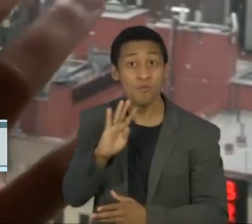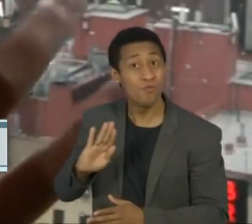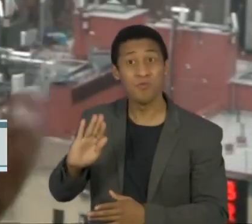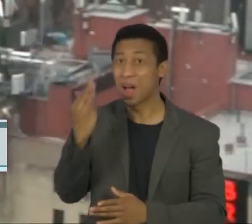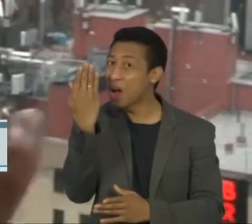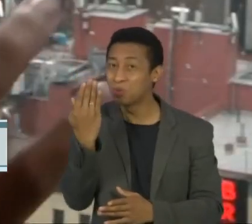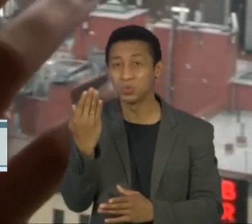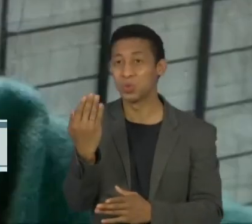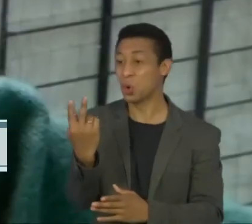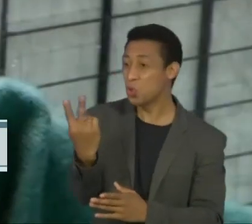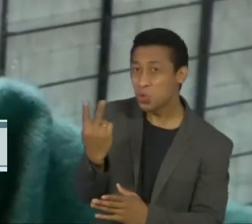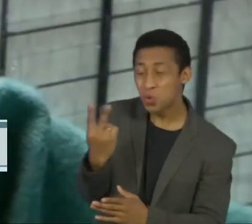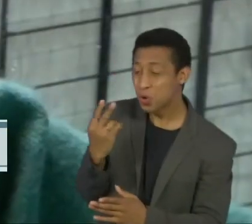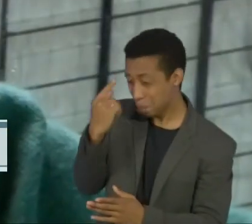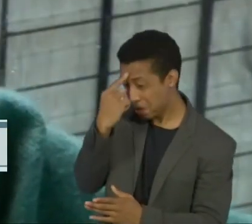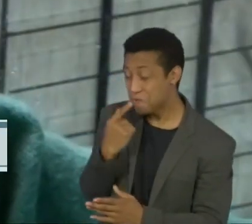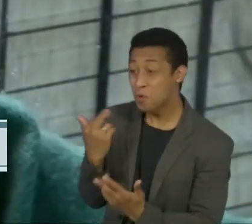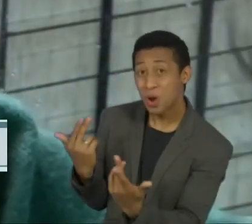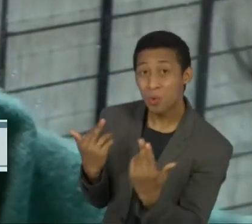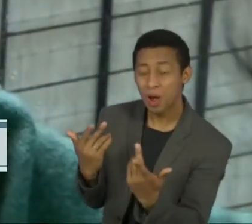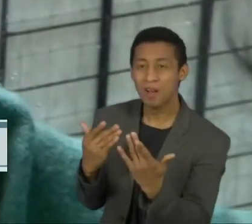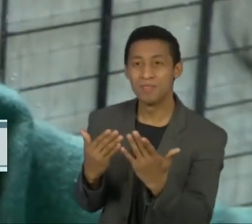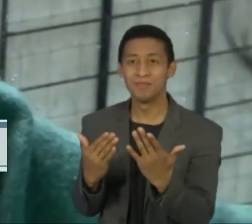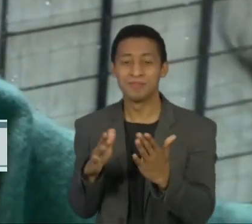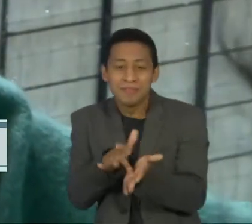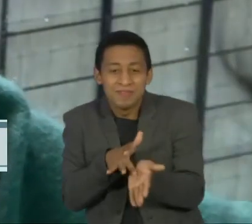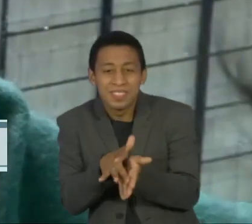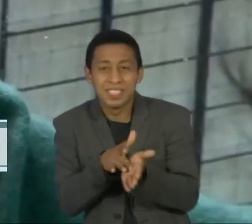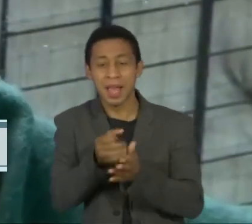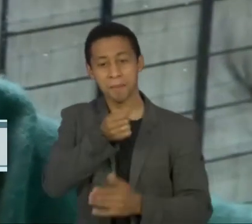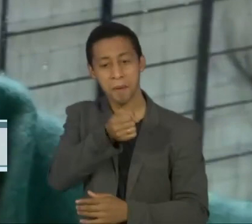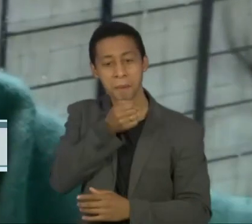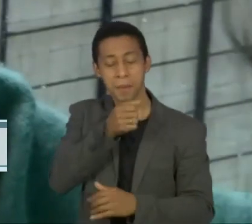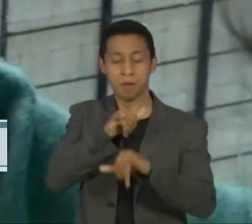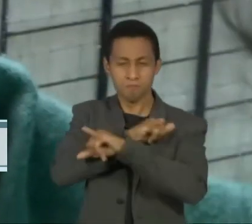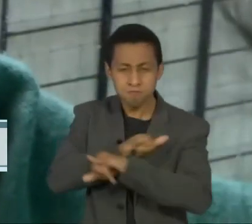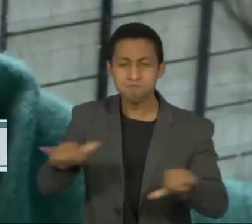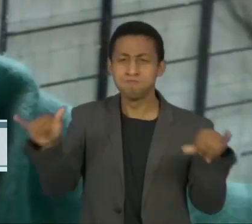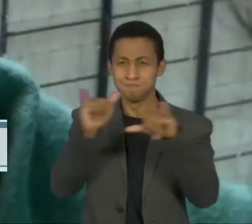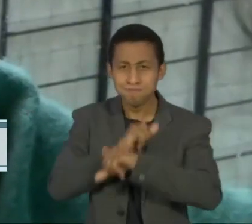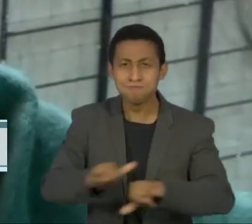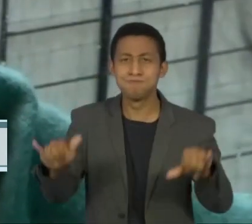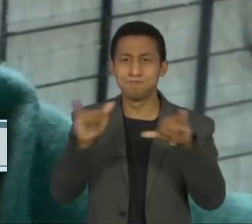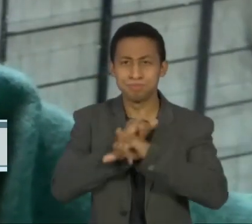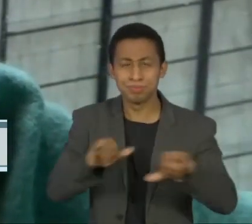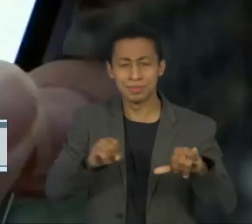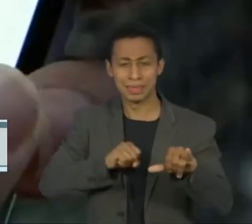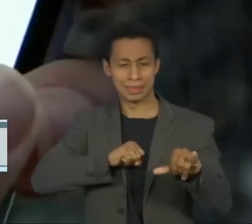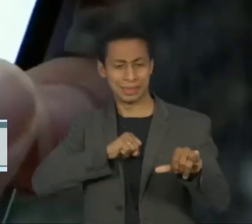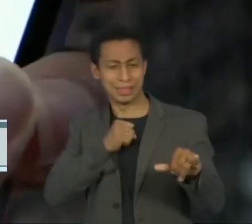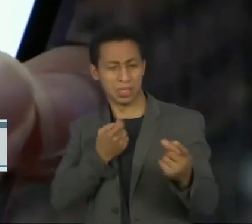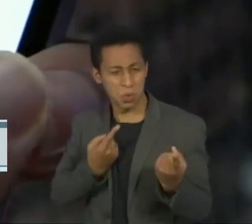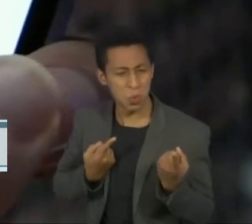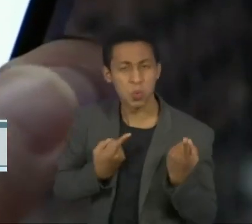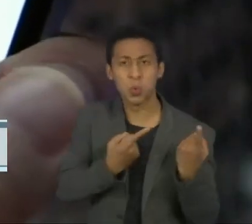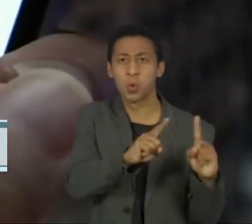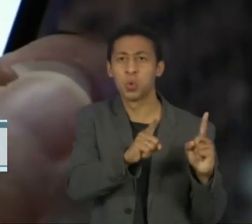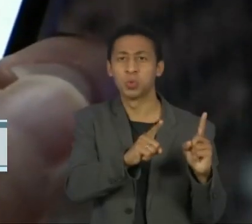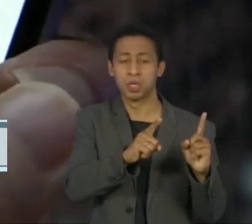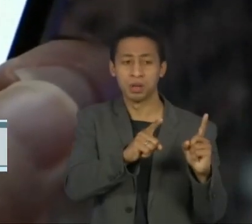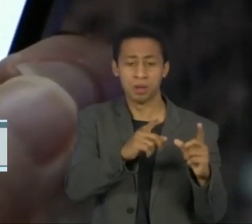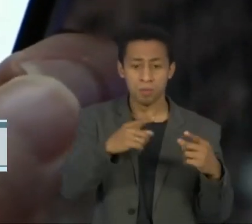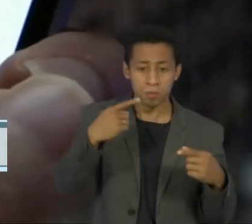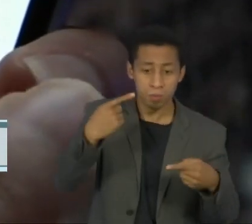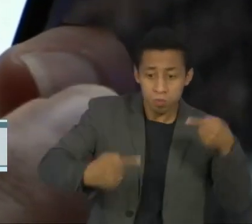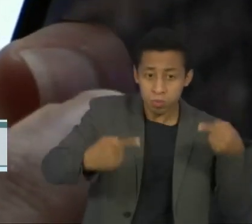passarem por jornalistas e veículos de notícias. A partir daí, começavam a publicar ofensas a políticos da oposição, organizações,